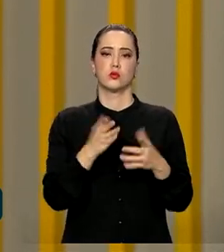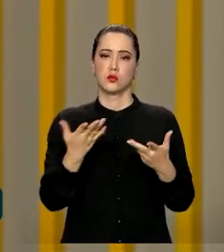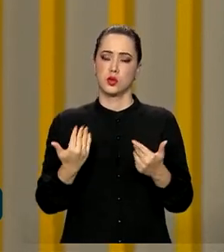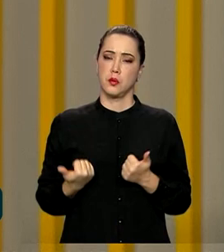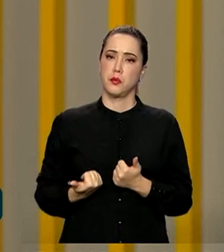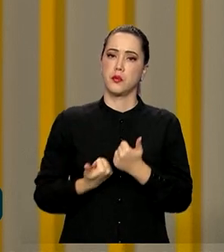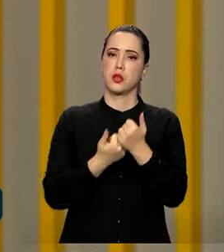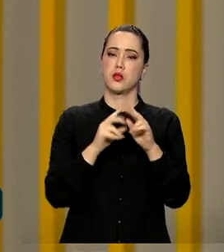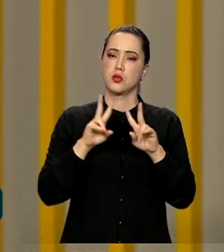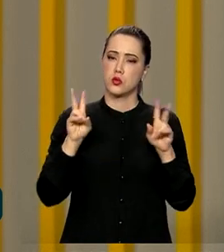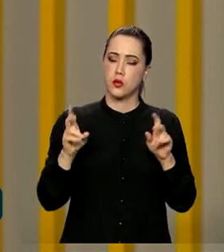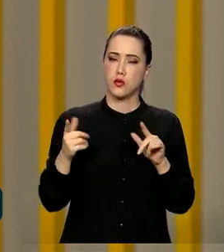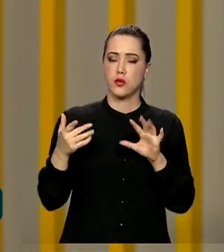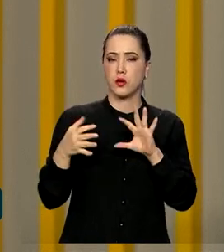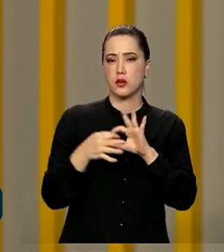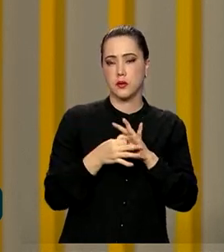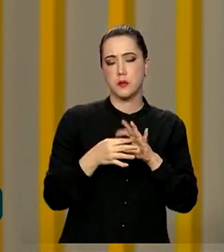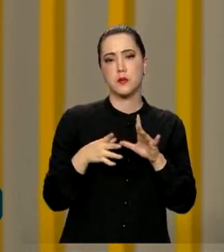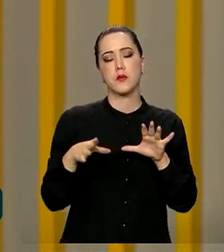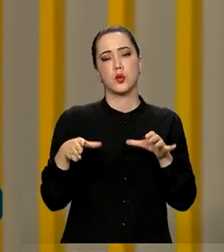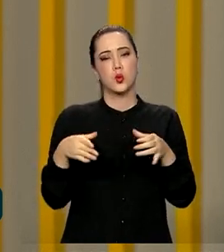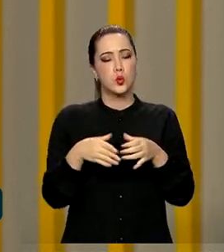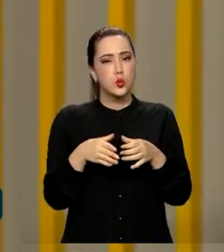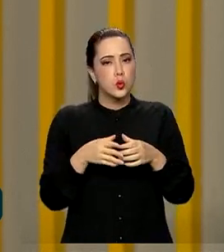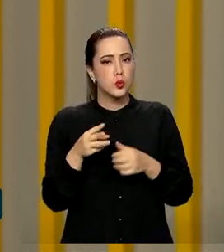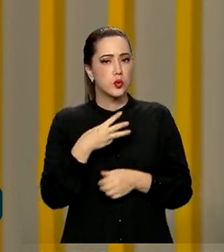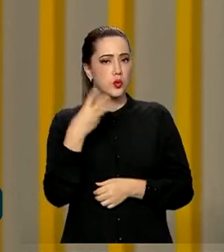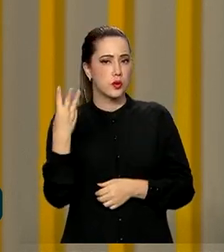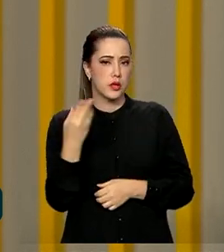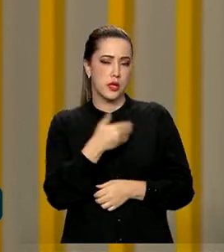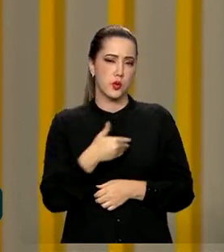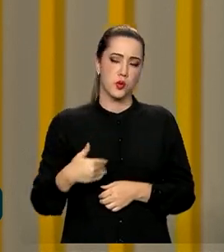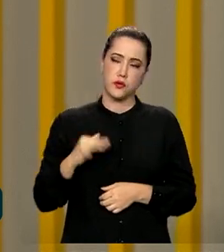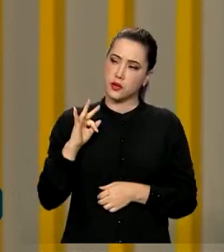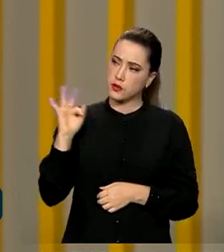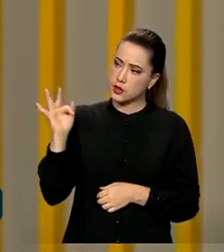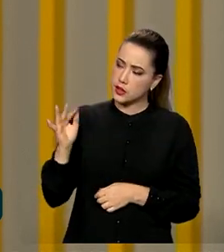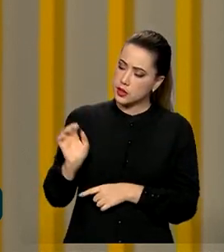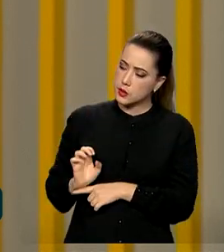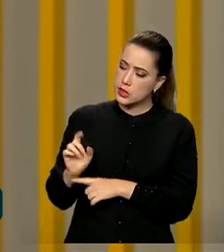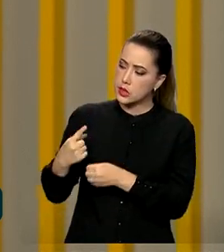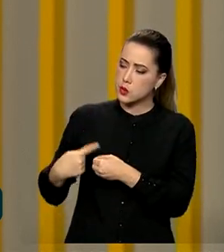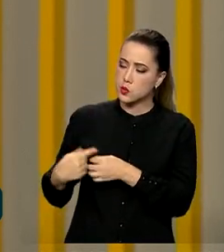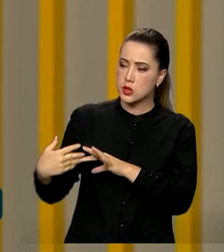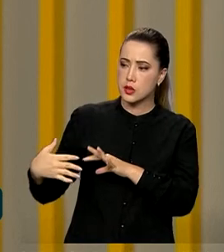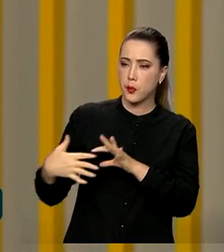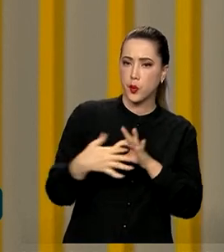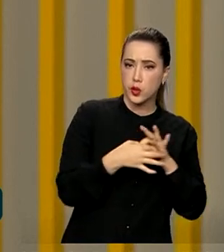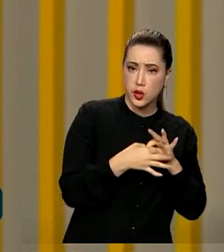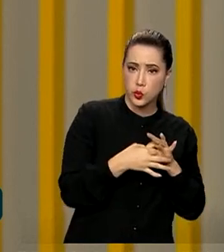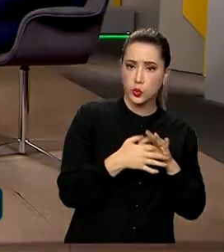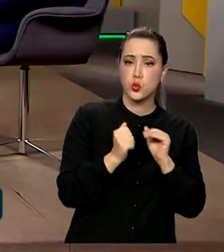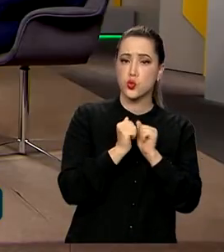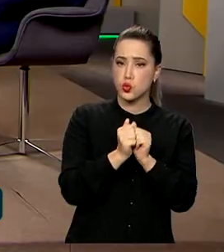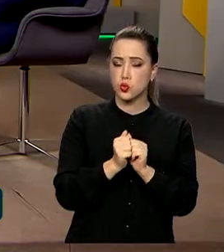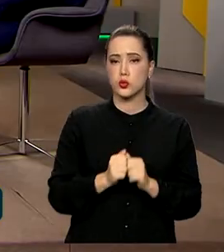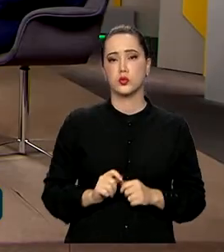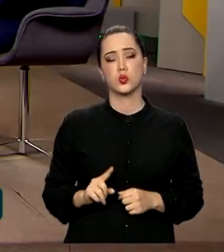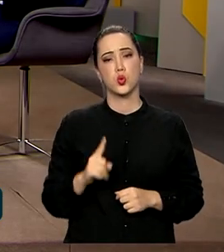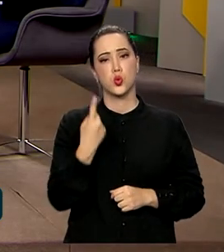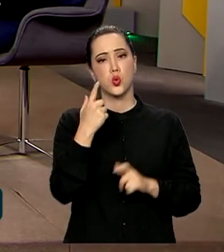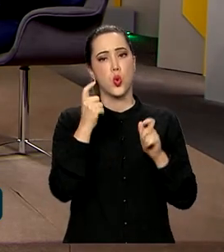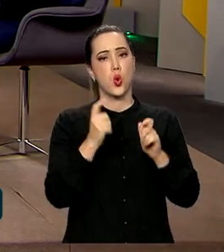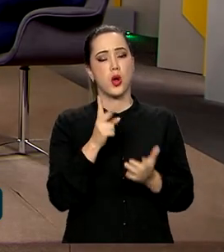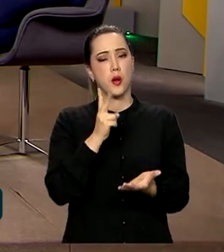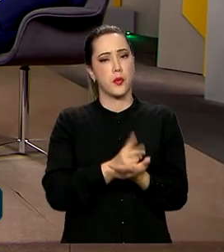Reforçando o Pacto Federativo, que é a união dos três entes, governo federal, Estado e municípios. De uma forma centralizada, no mesmo